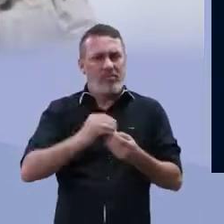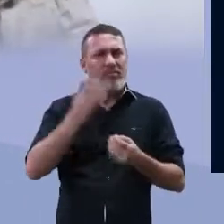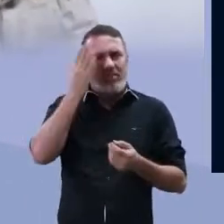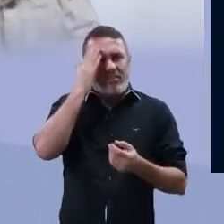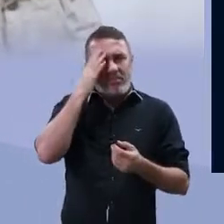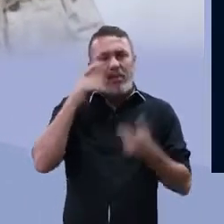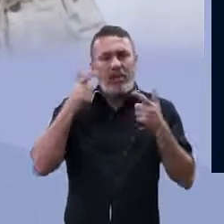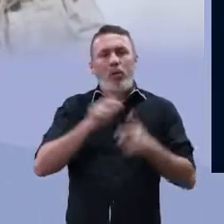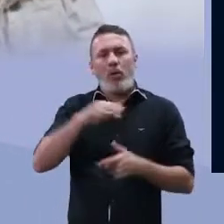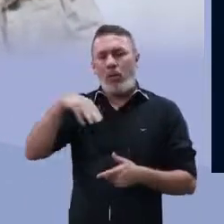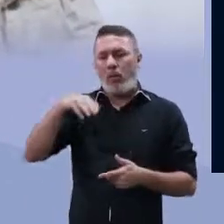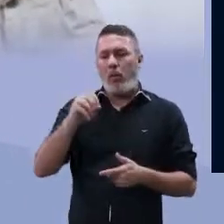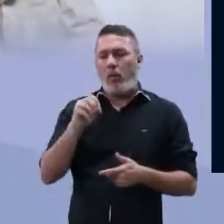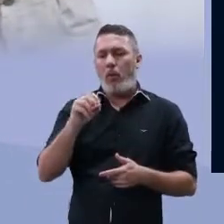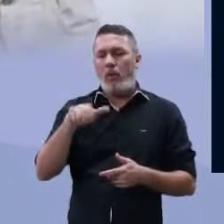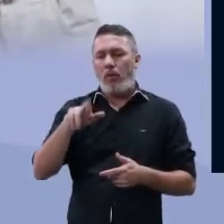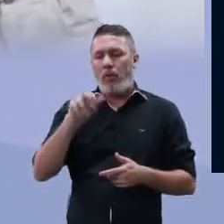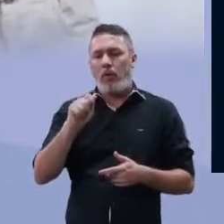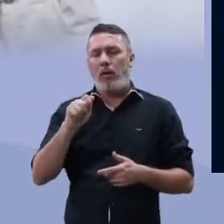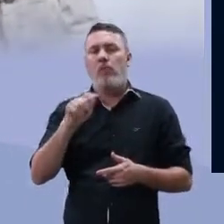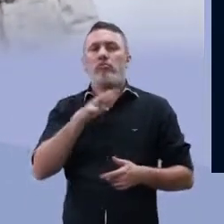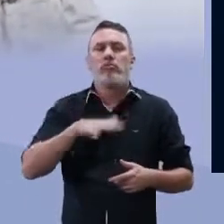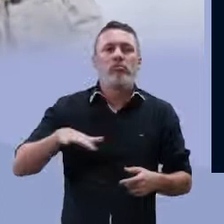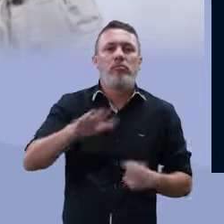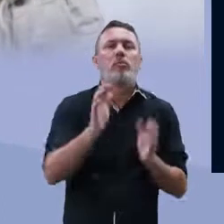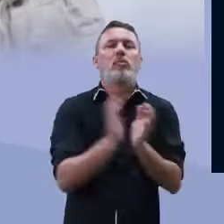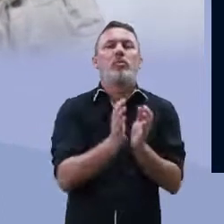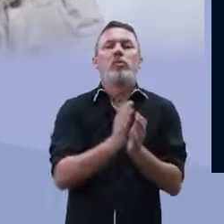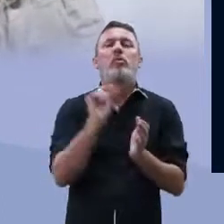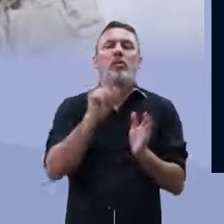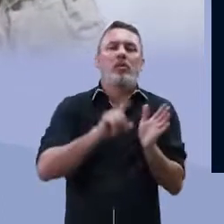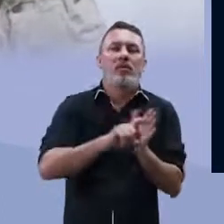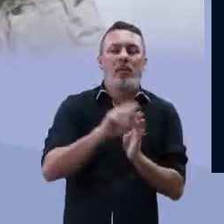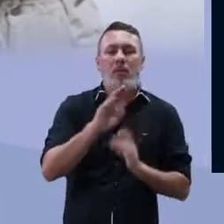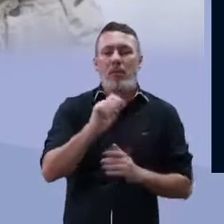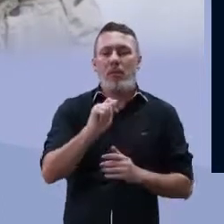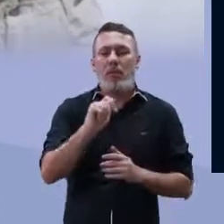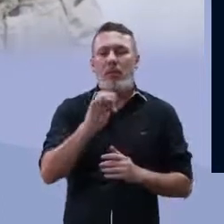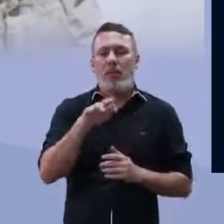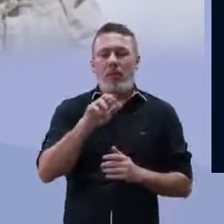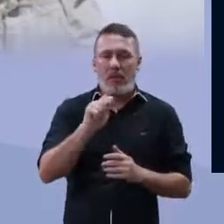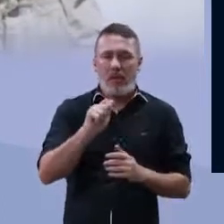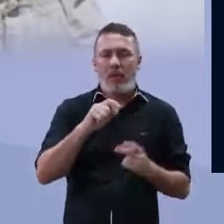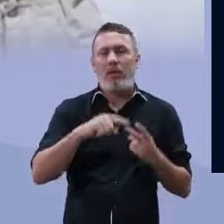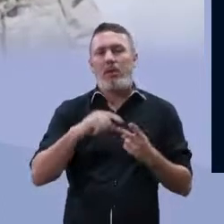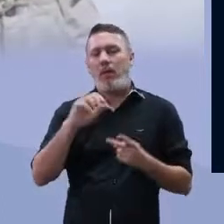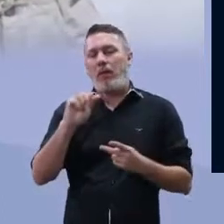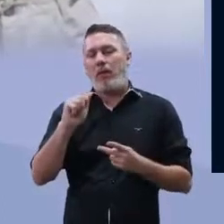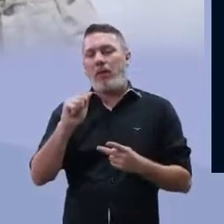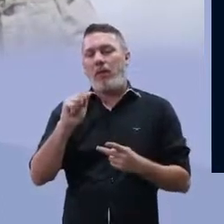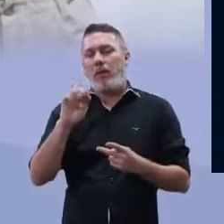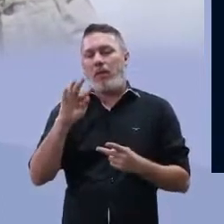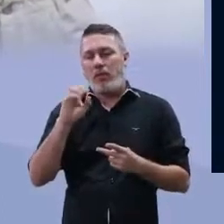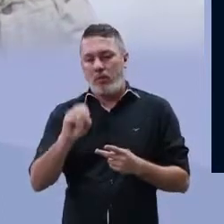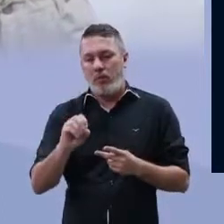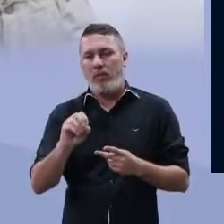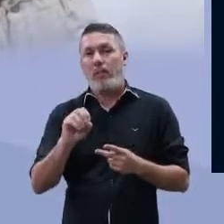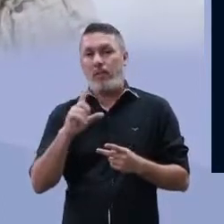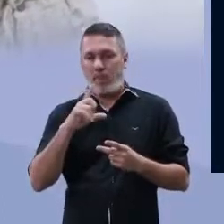gente já viu lá anteriormente que como representante vamos ter as bactérias, cianobactérias e